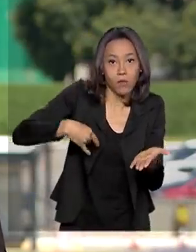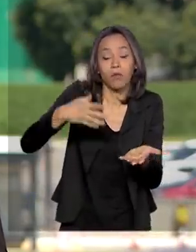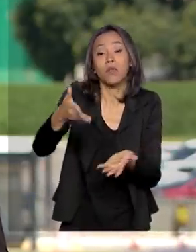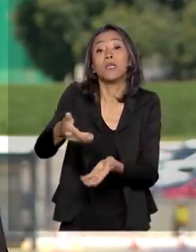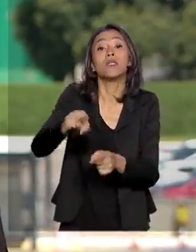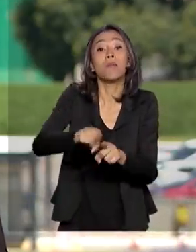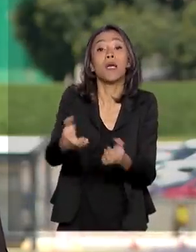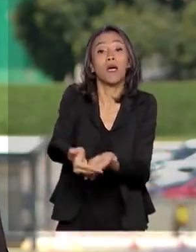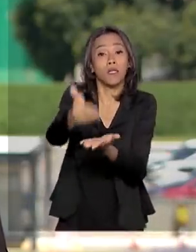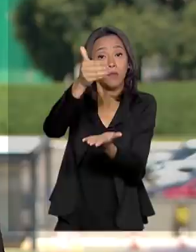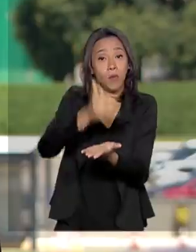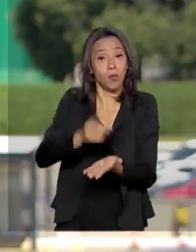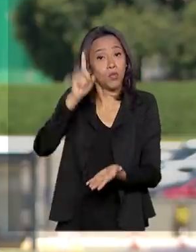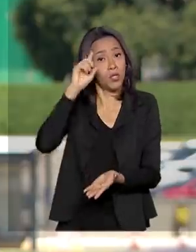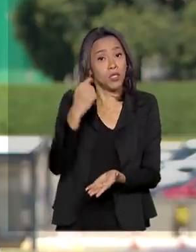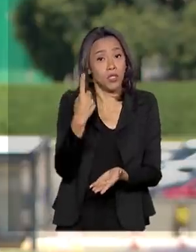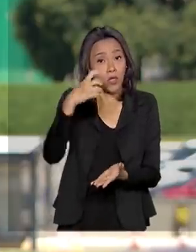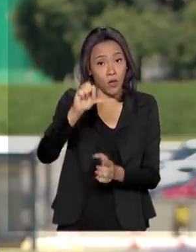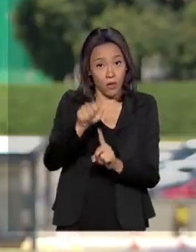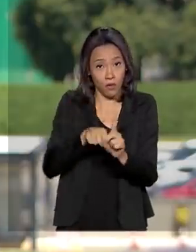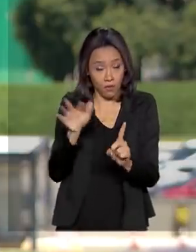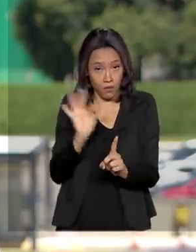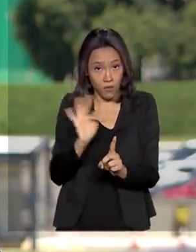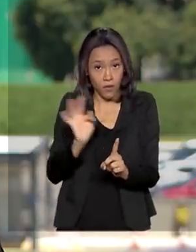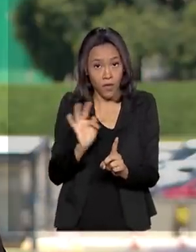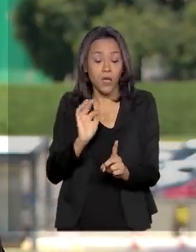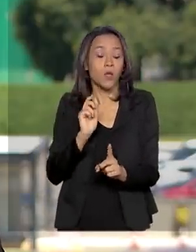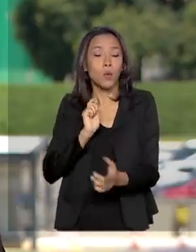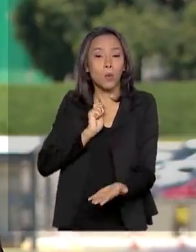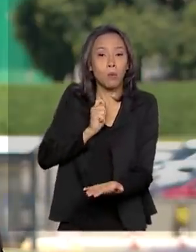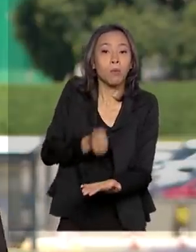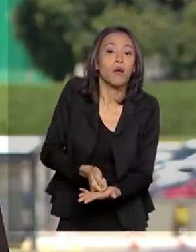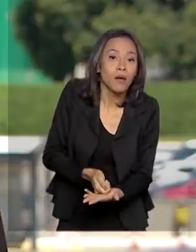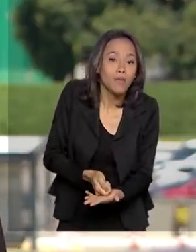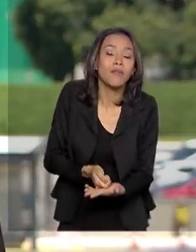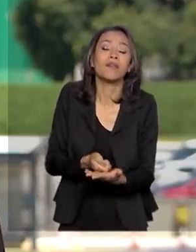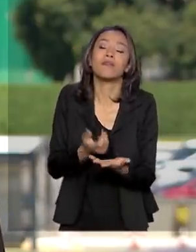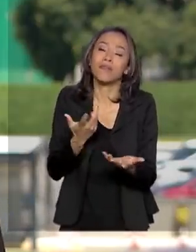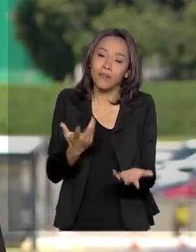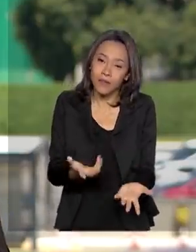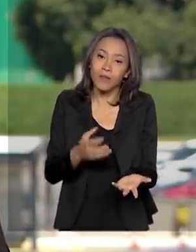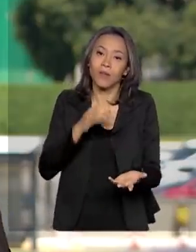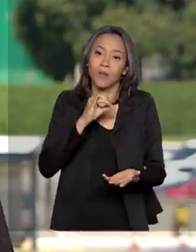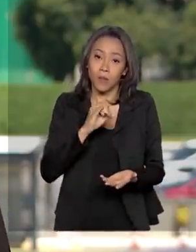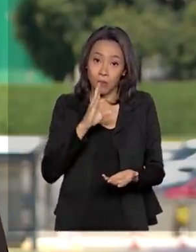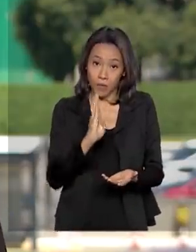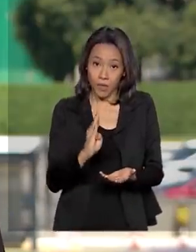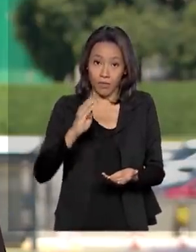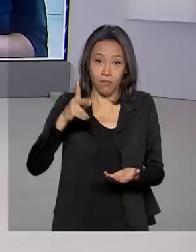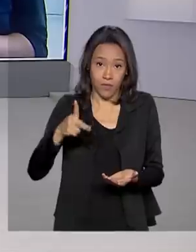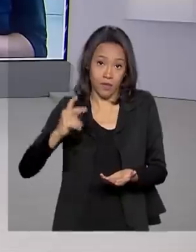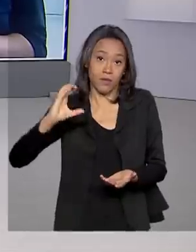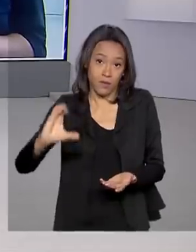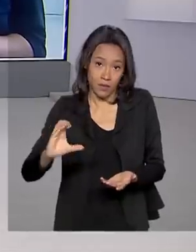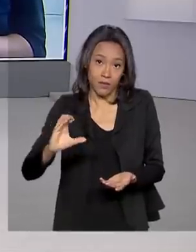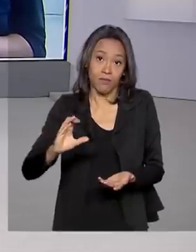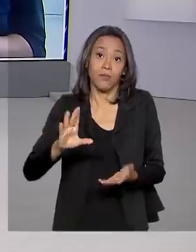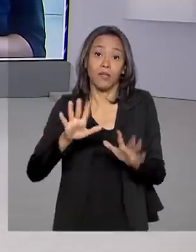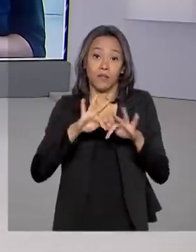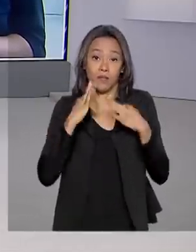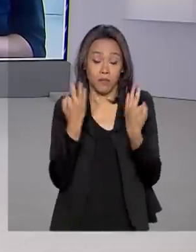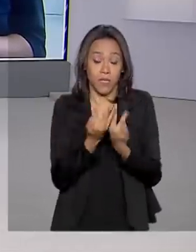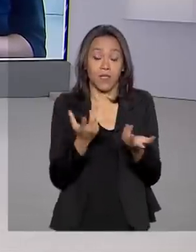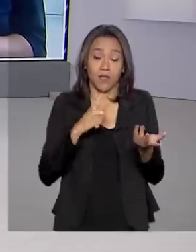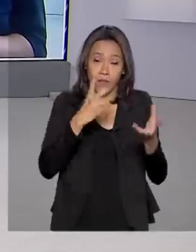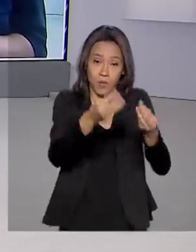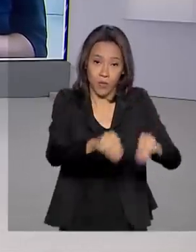de fevereiro o pagamento do benefício de prestação continuada para os beneficiários atingidos. Renata, com você. Está certo, Glauco.